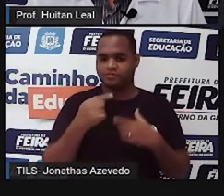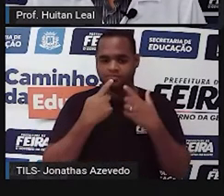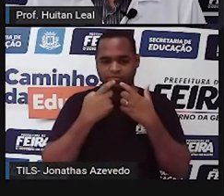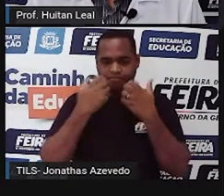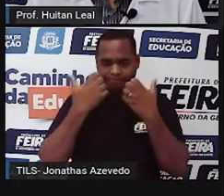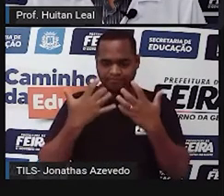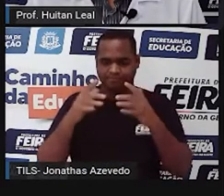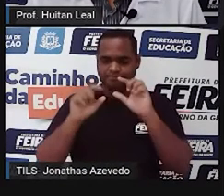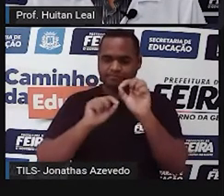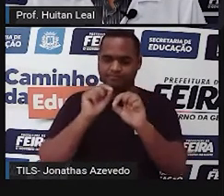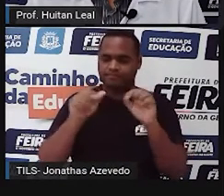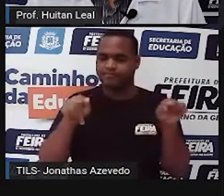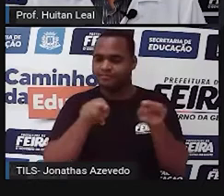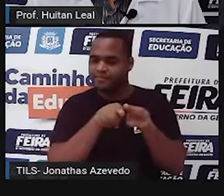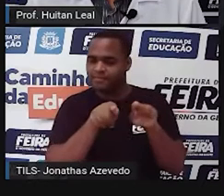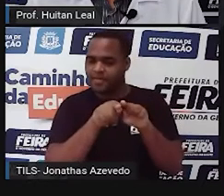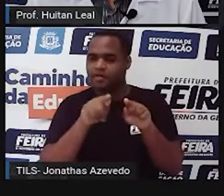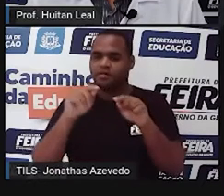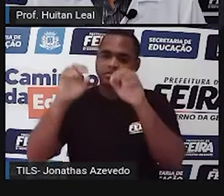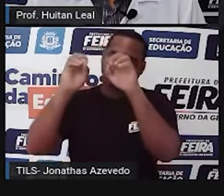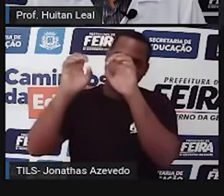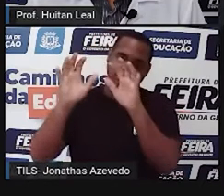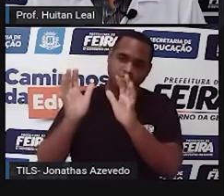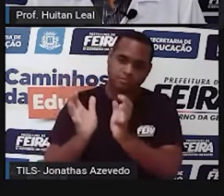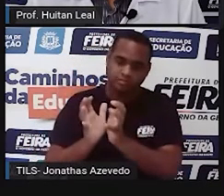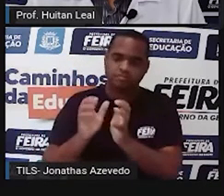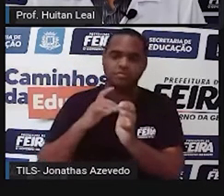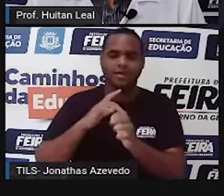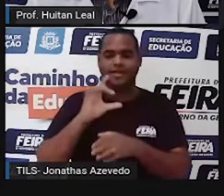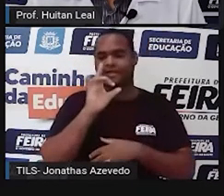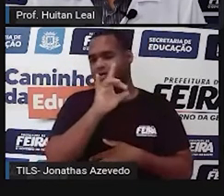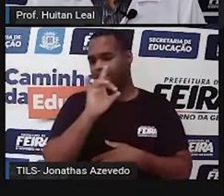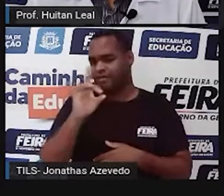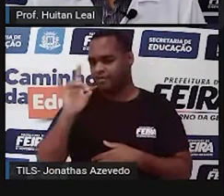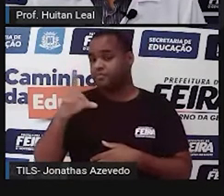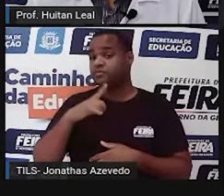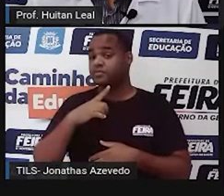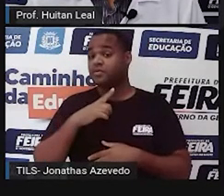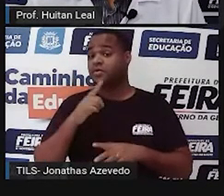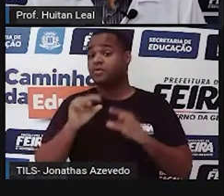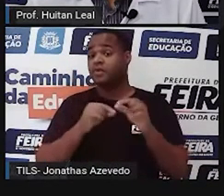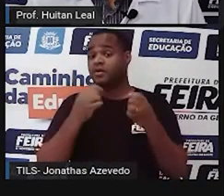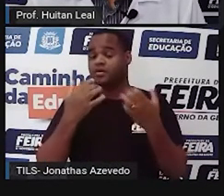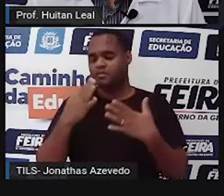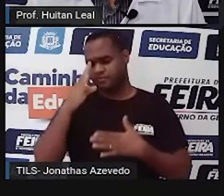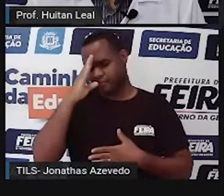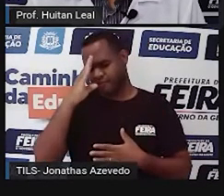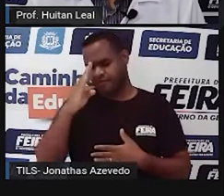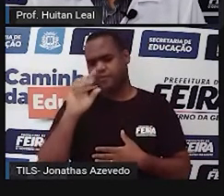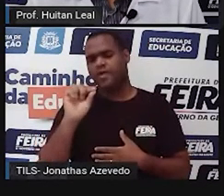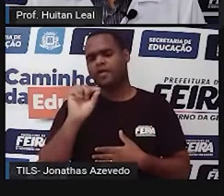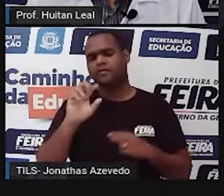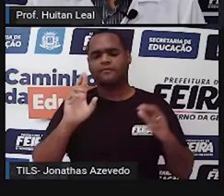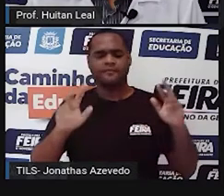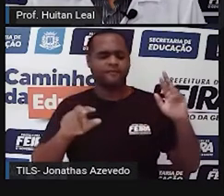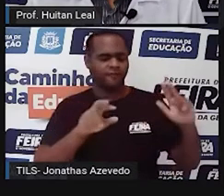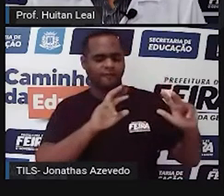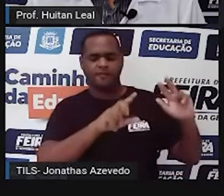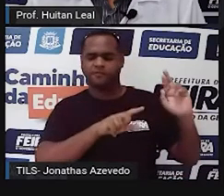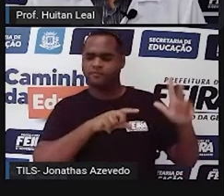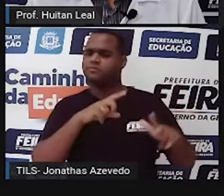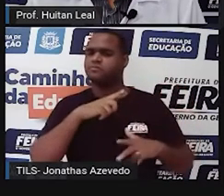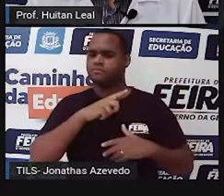sobre os balões e as onomatopeias. Cada balão tem uma função diferente. Não é?